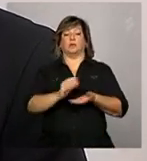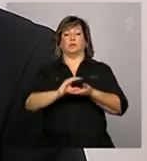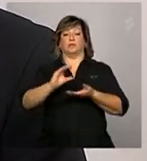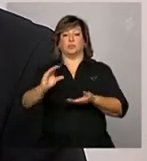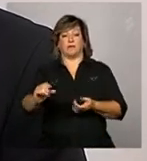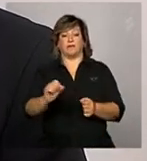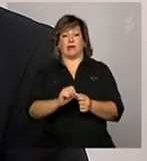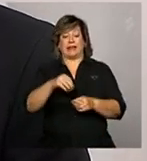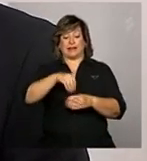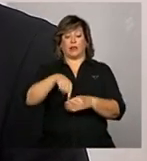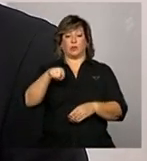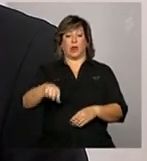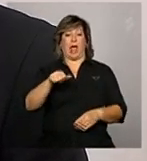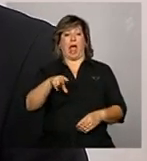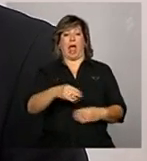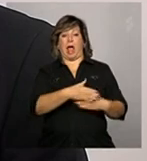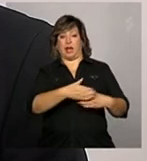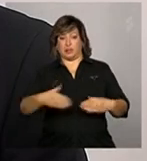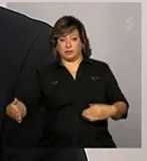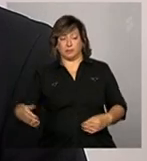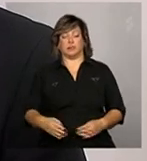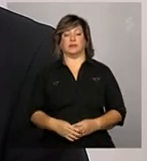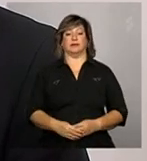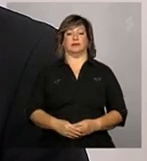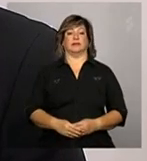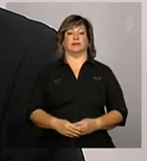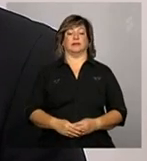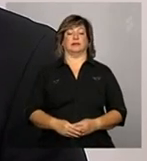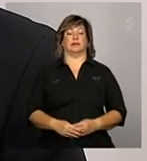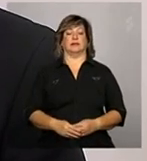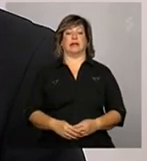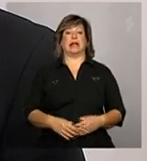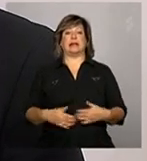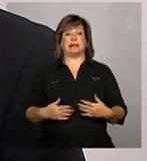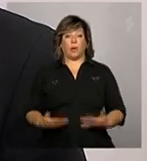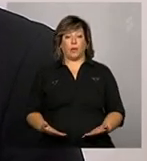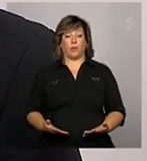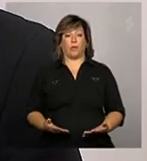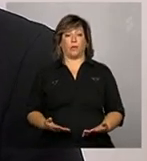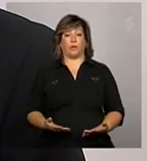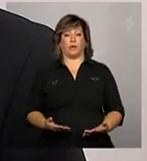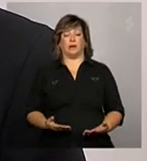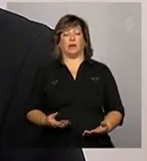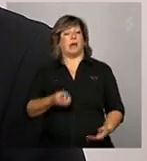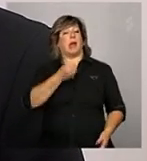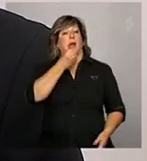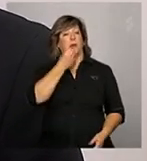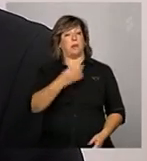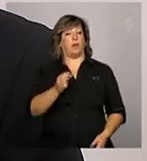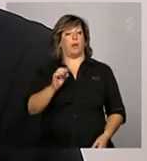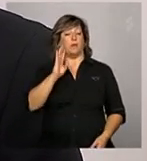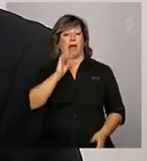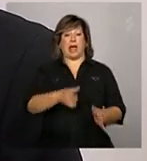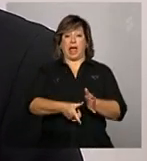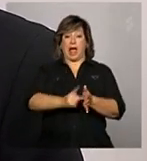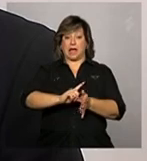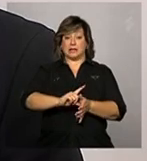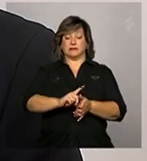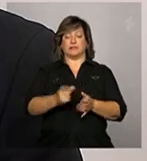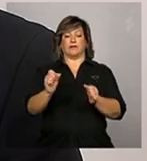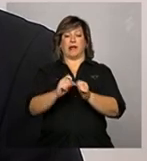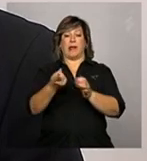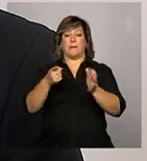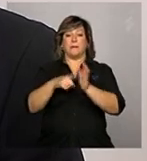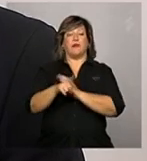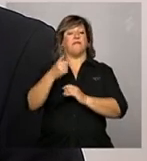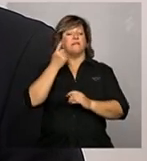do exercício então é bom o município antes de encaminhar essa dúvida de fato fazer uma